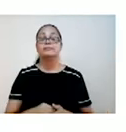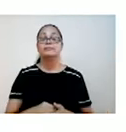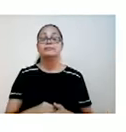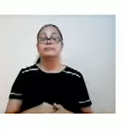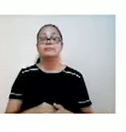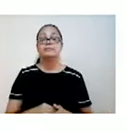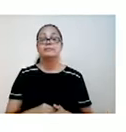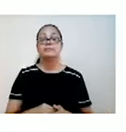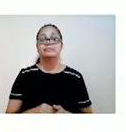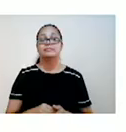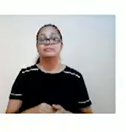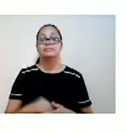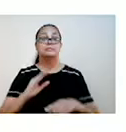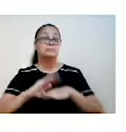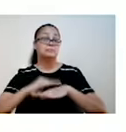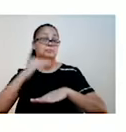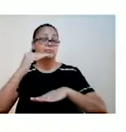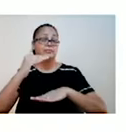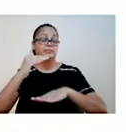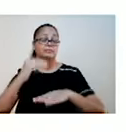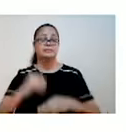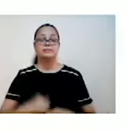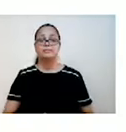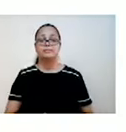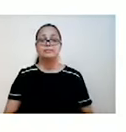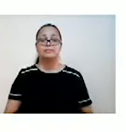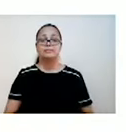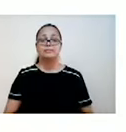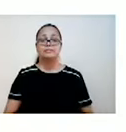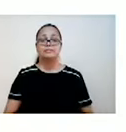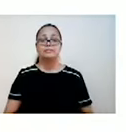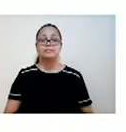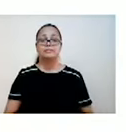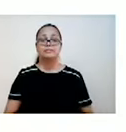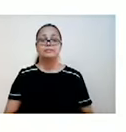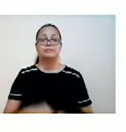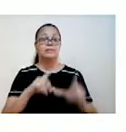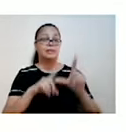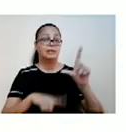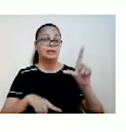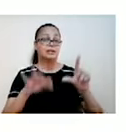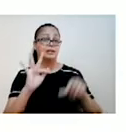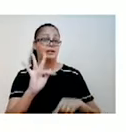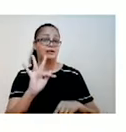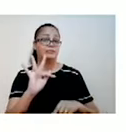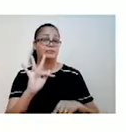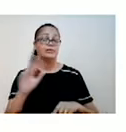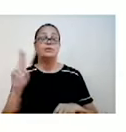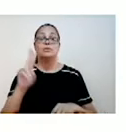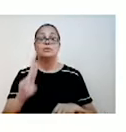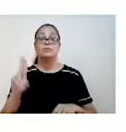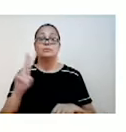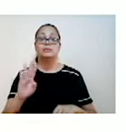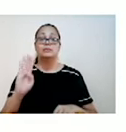Na letra F, temos o uso da expressão but, que significa mas, como foi usado ali